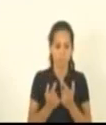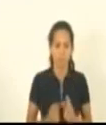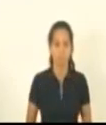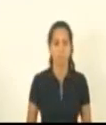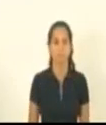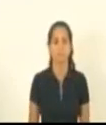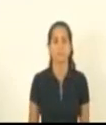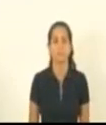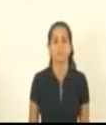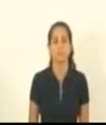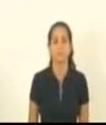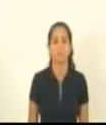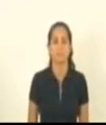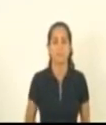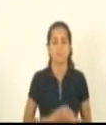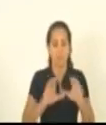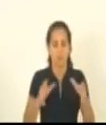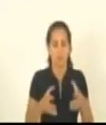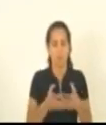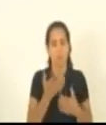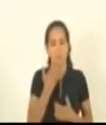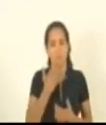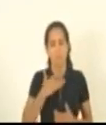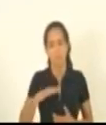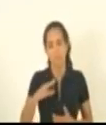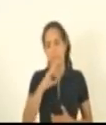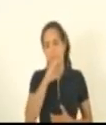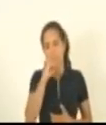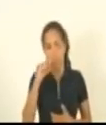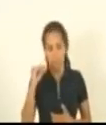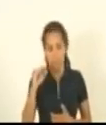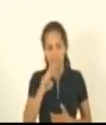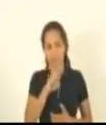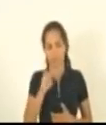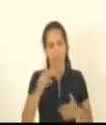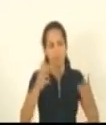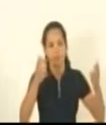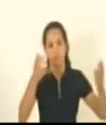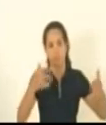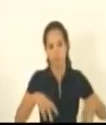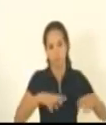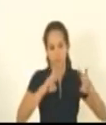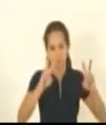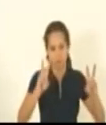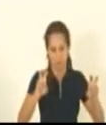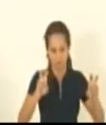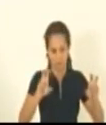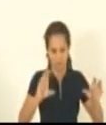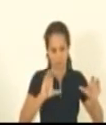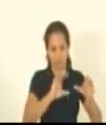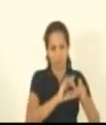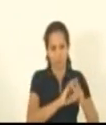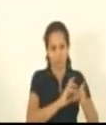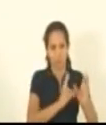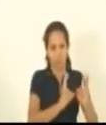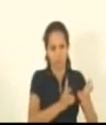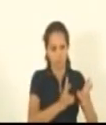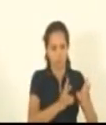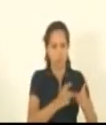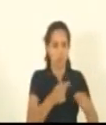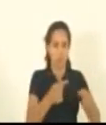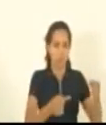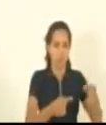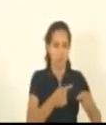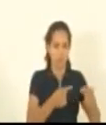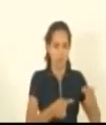a comissão de criança e adolescente vai tratar desse assunto unicamente ficando a questão da política sobre drogas